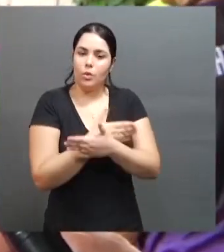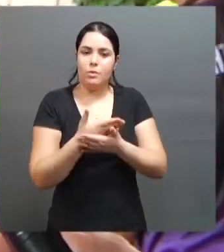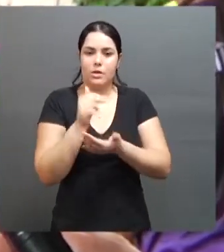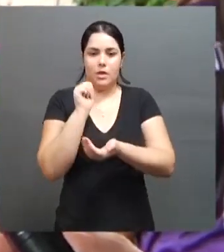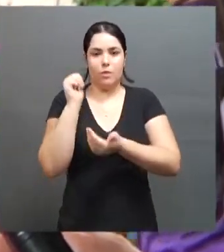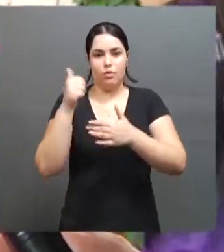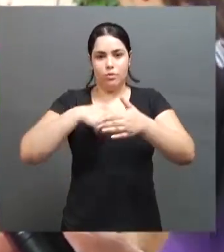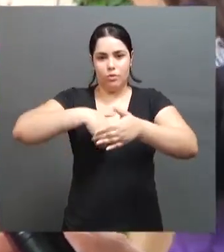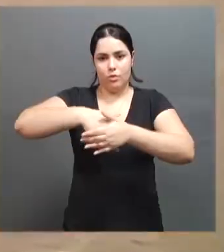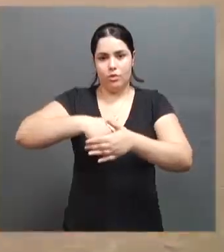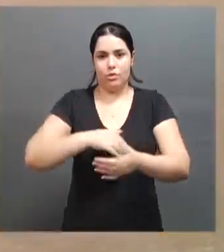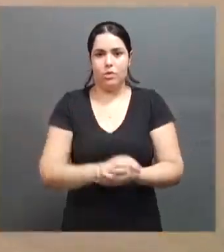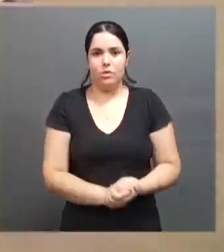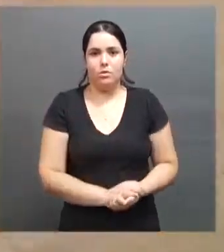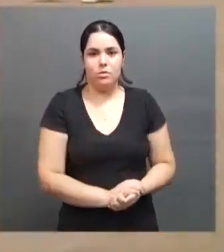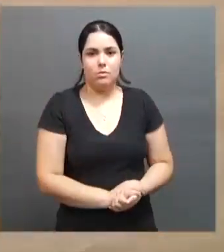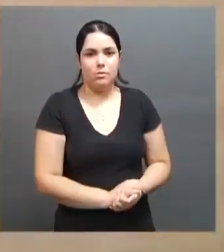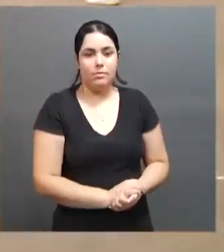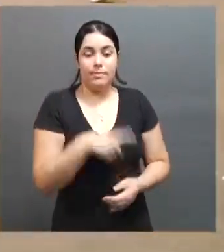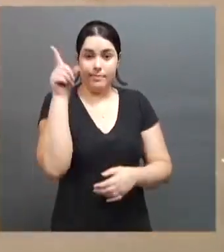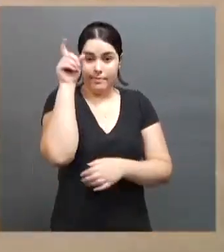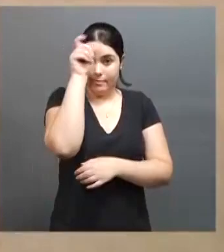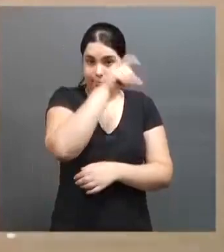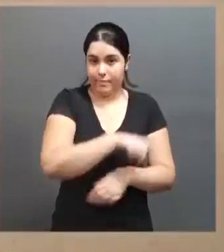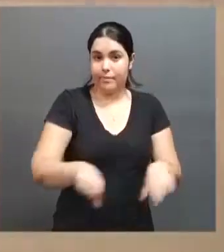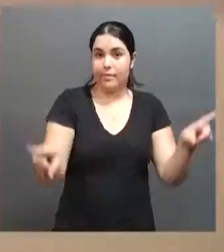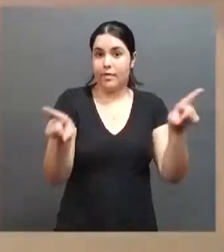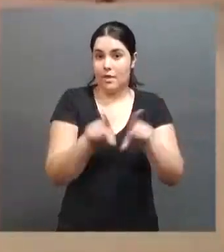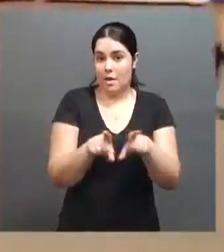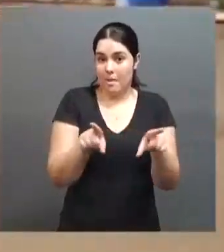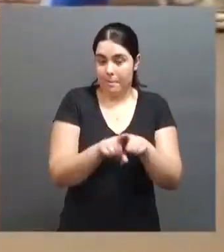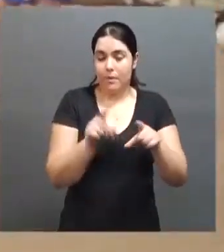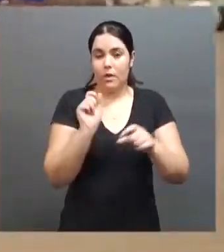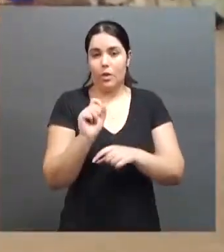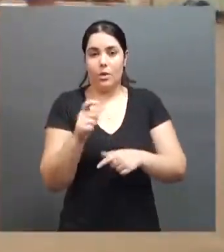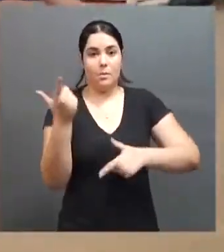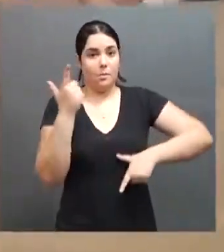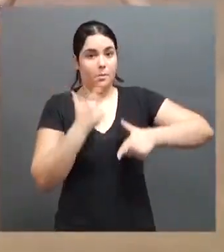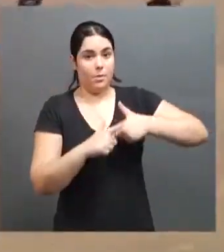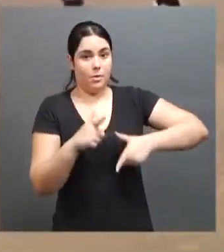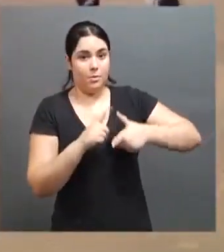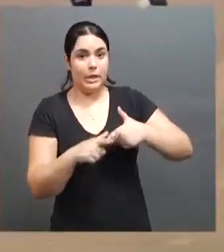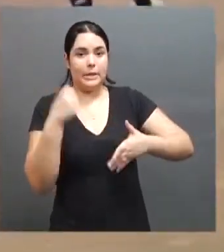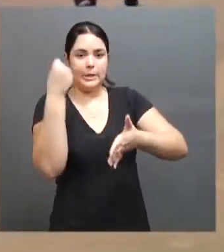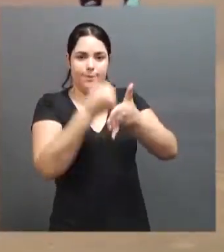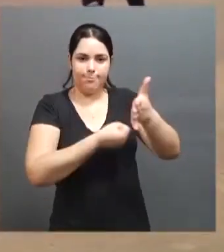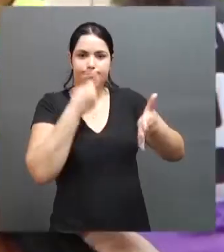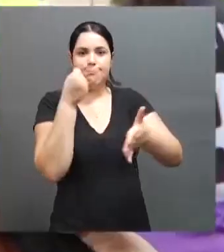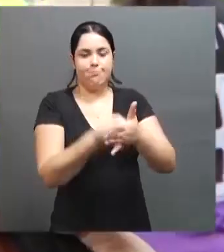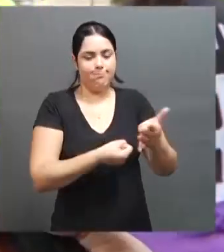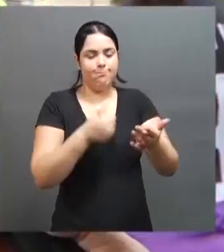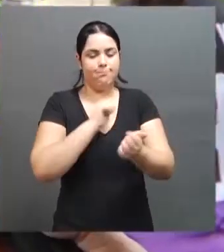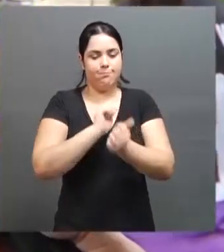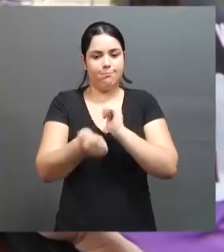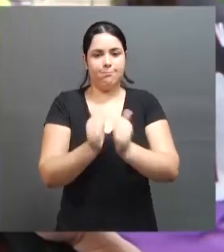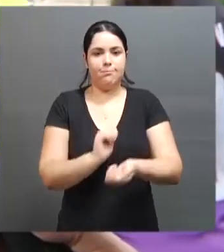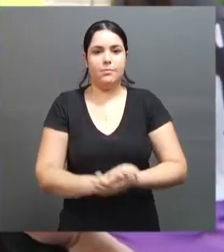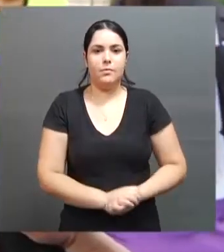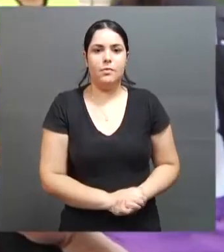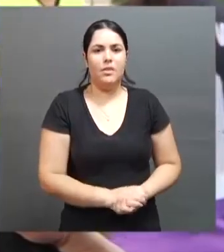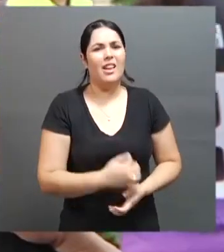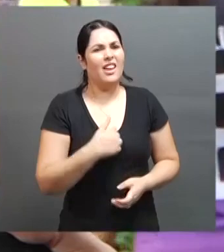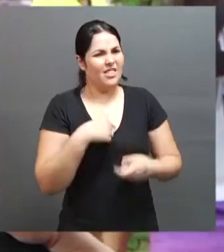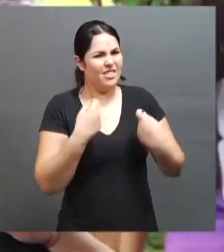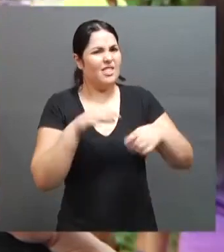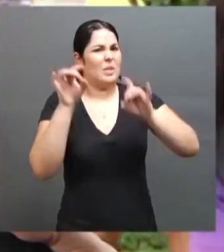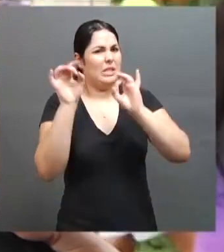que nós jogávamos rachão, tudo descalço. As dificuldades também foram motivo de persistir na luta pelo esporte. Era para nós teres desistido muito